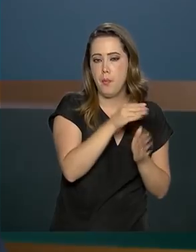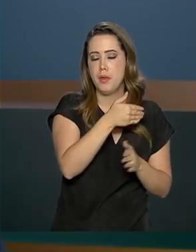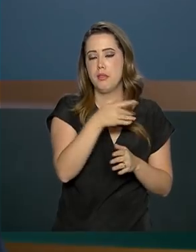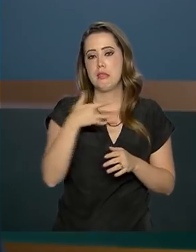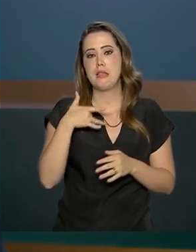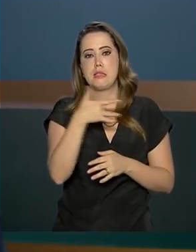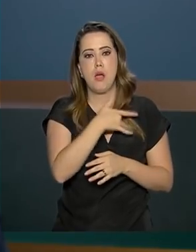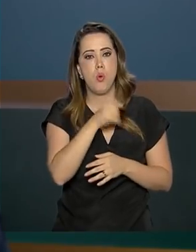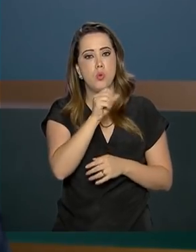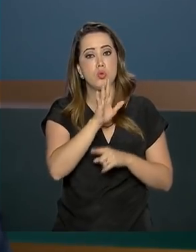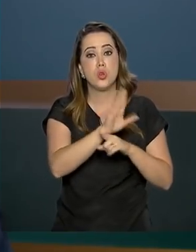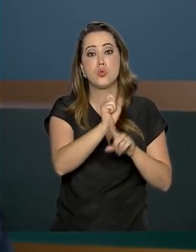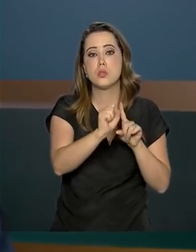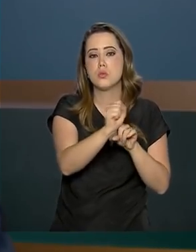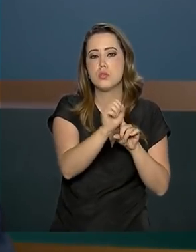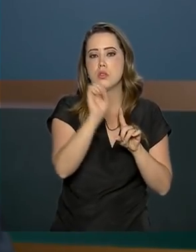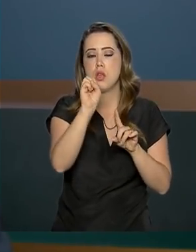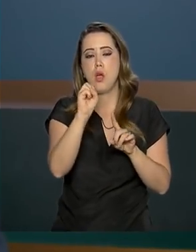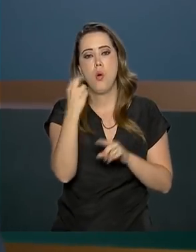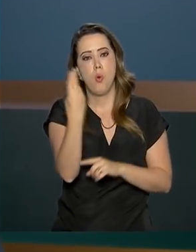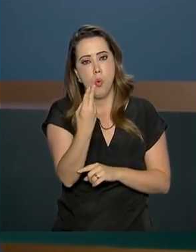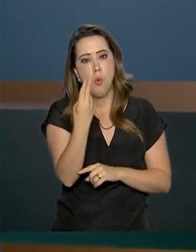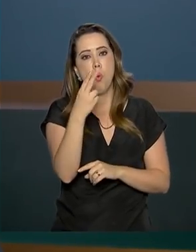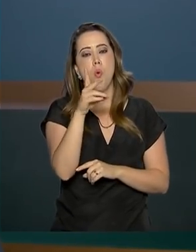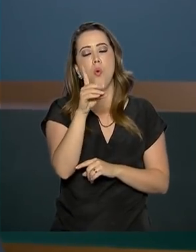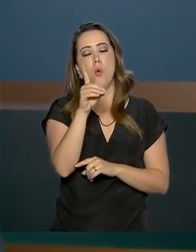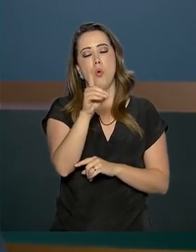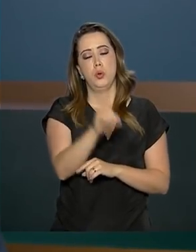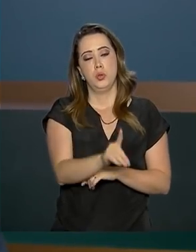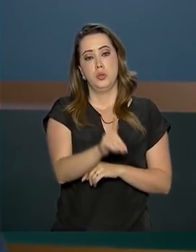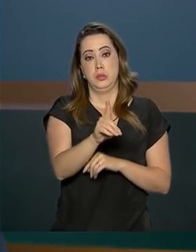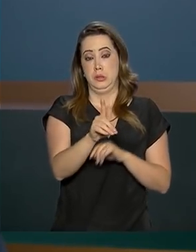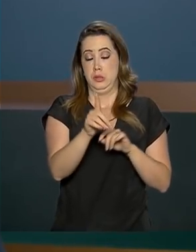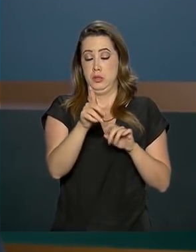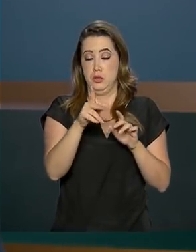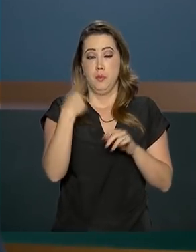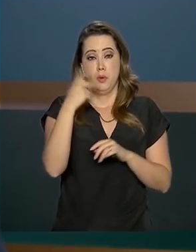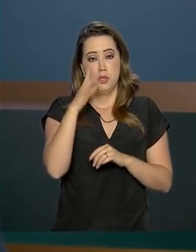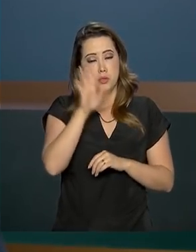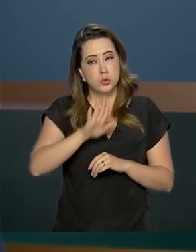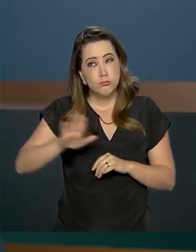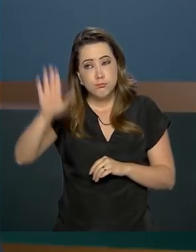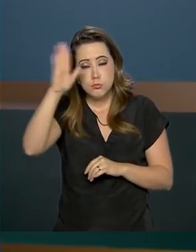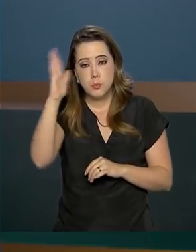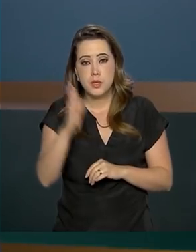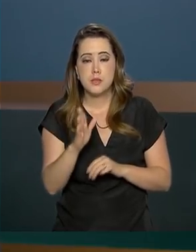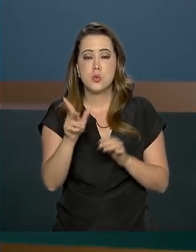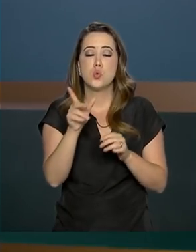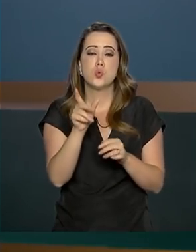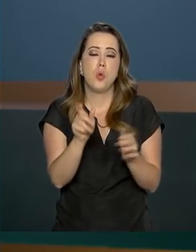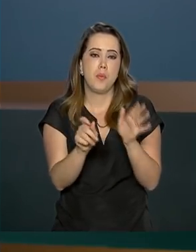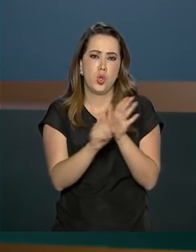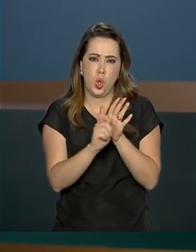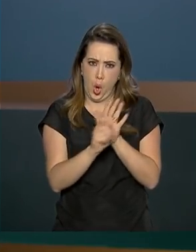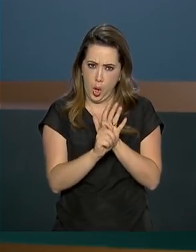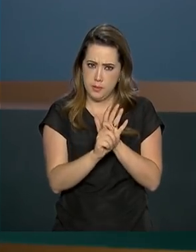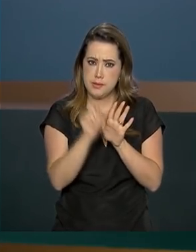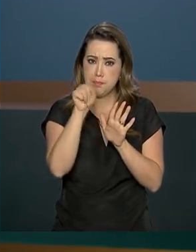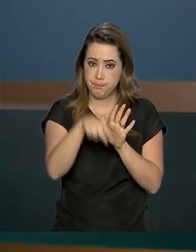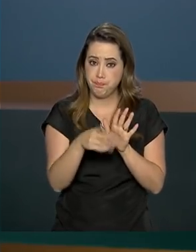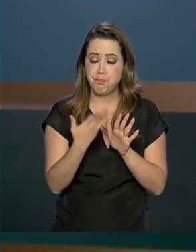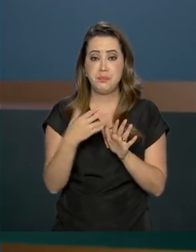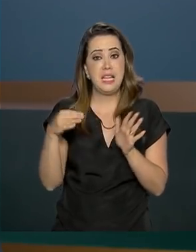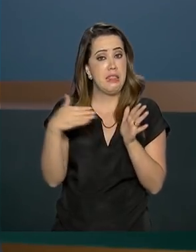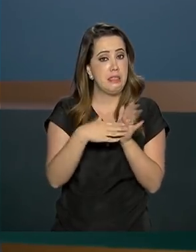social ou do Sistema Nacional de Políticas Públicas sobre Drogas. A internação involuntária terá prazo máximo de 90